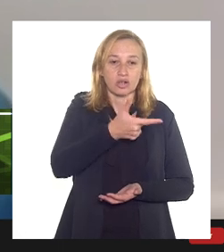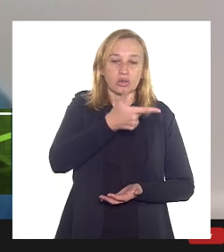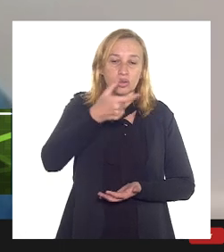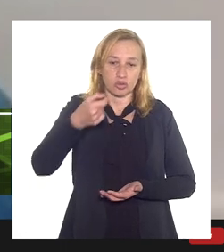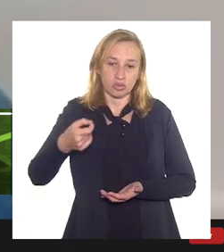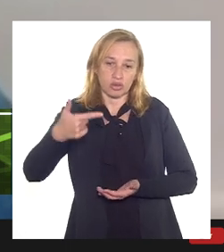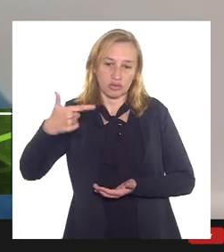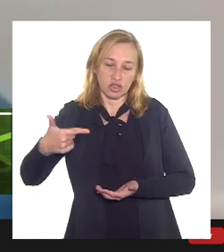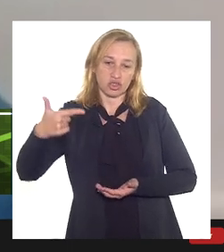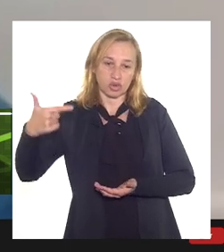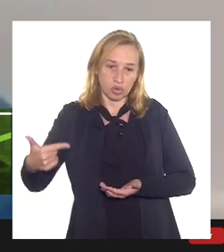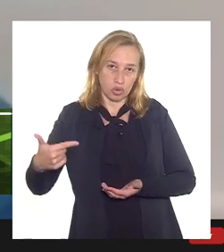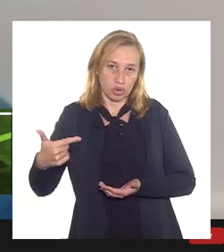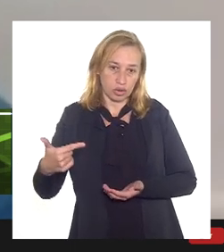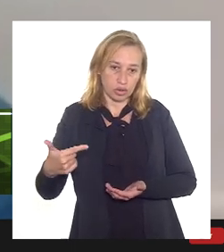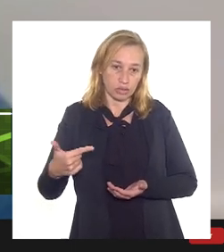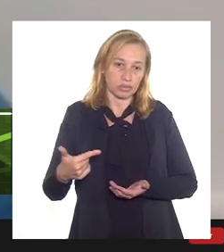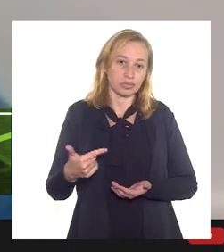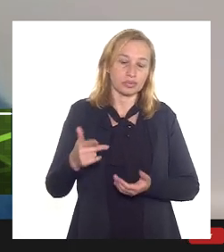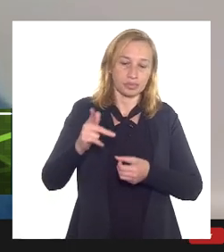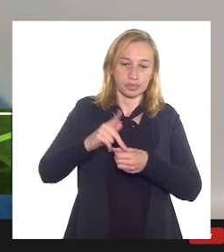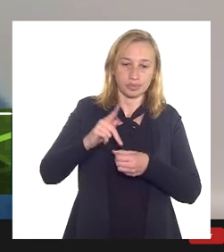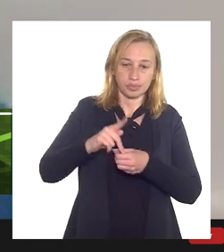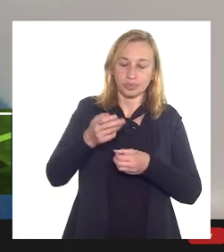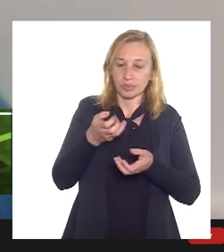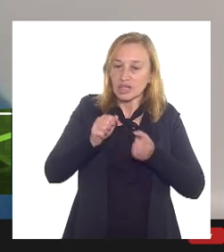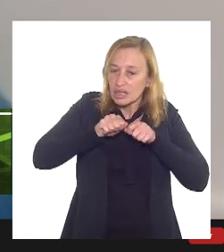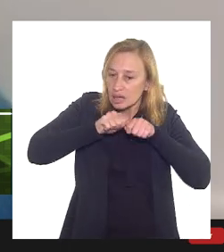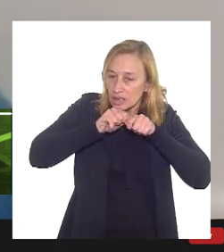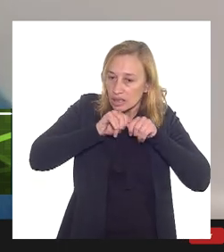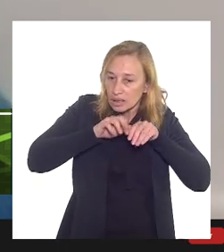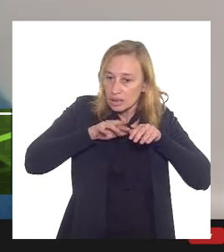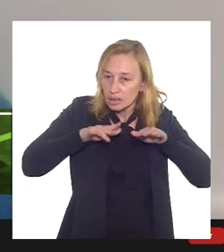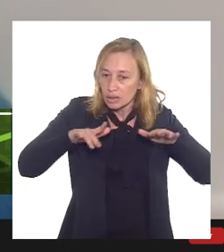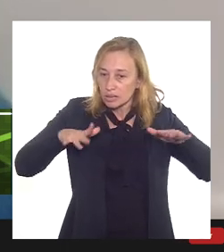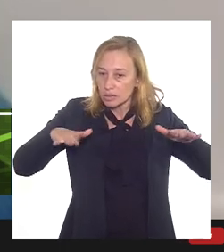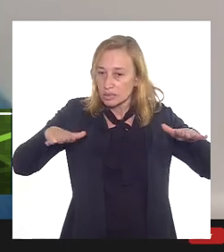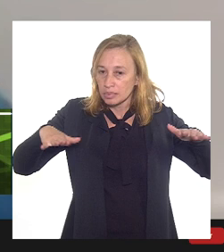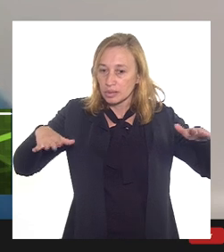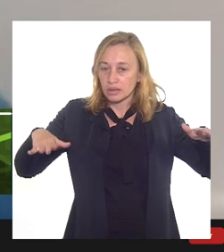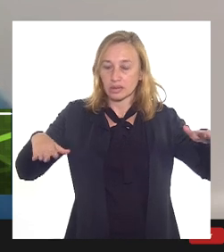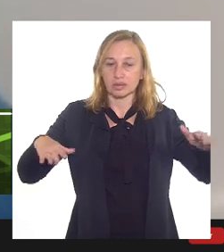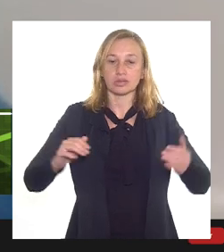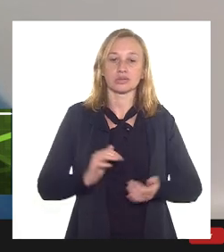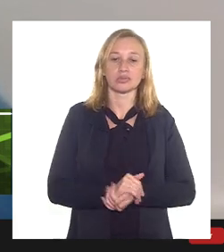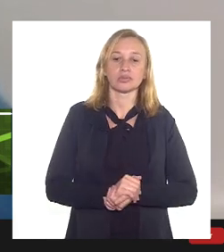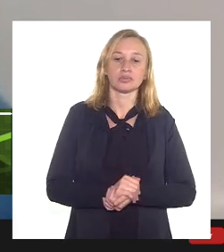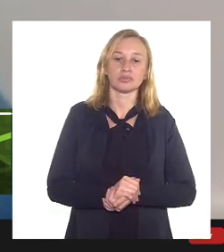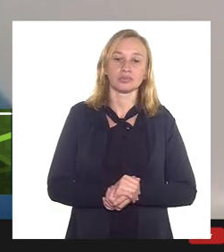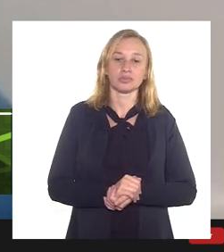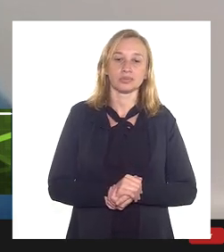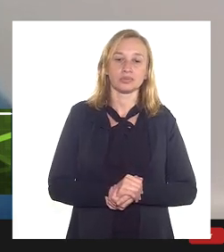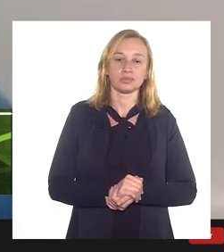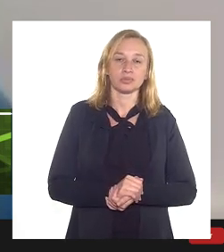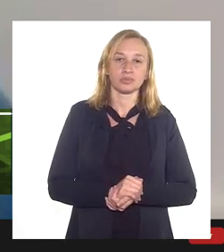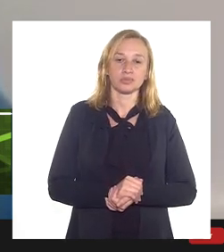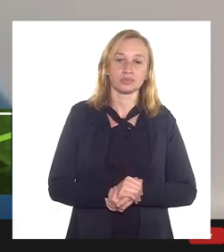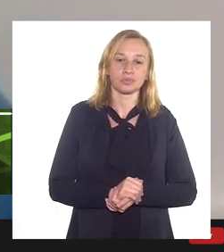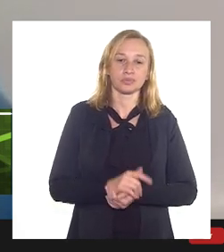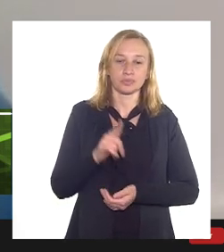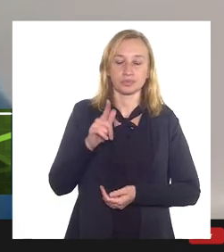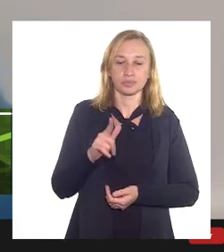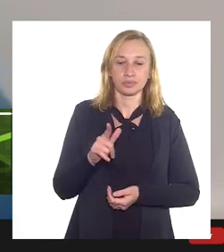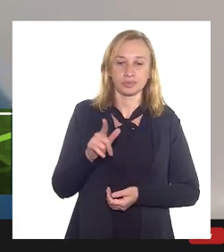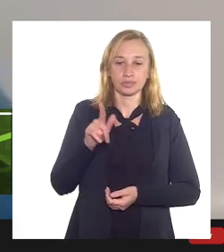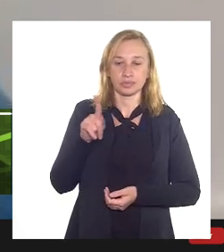a Petrobras pretende ampliar o escoamento de